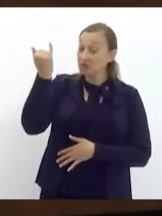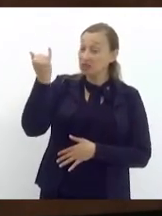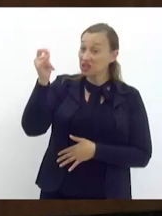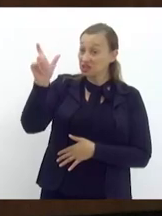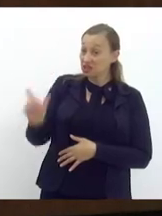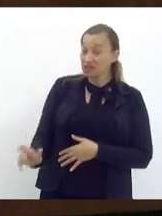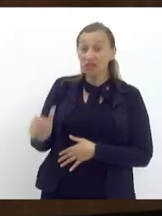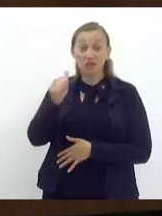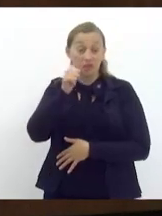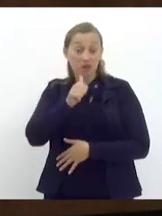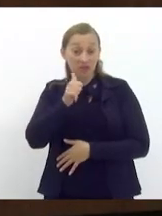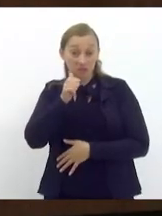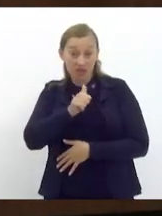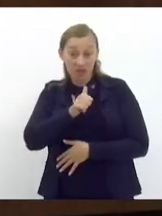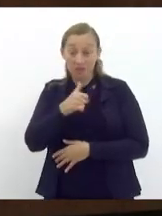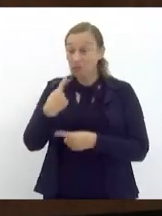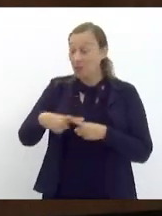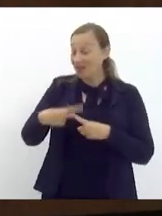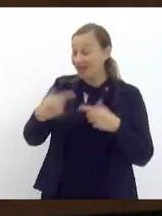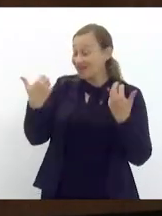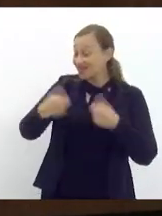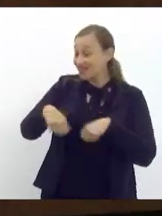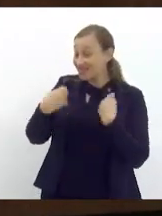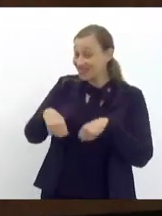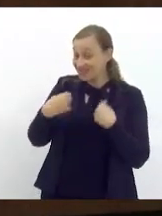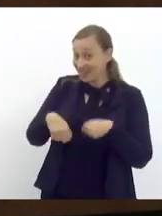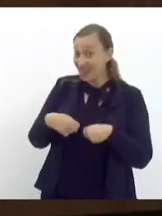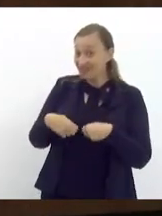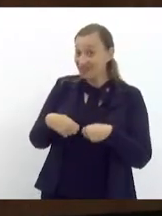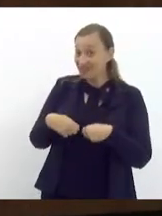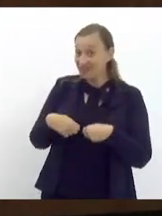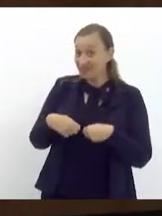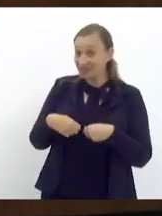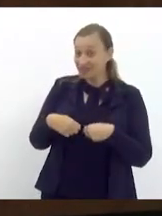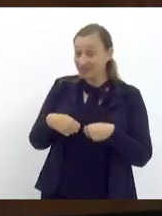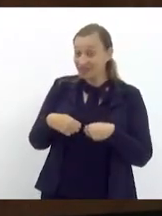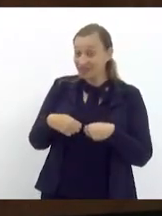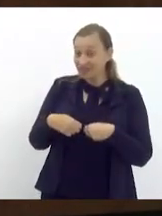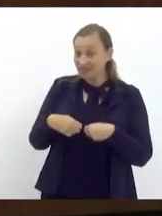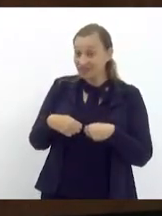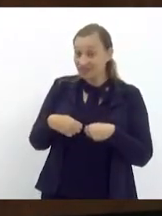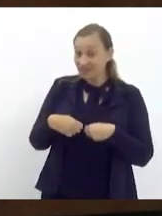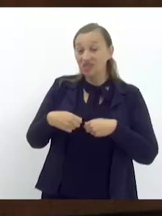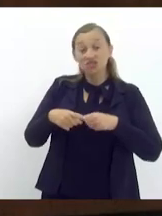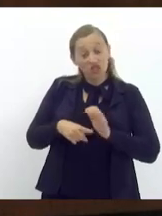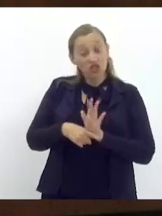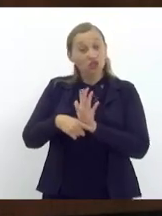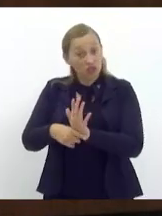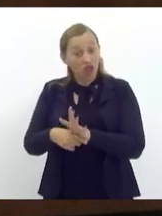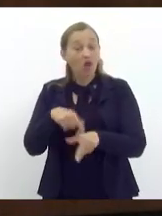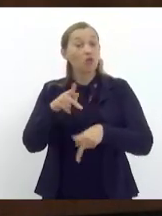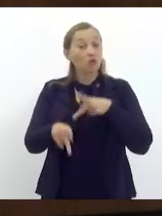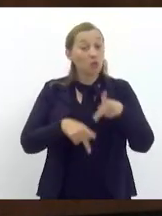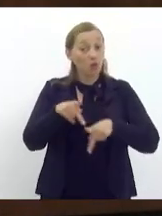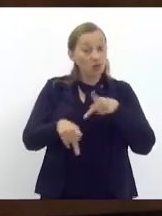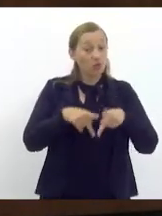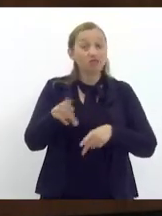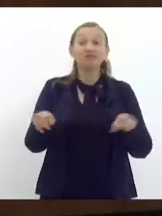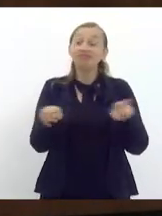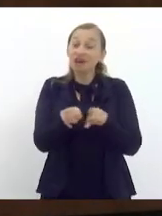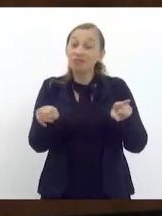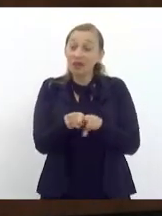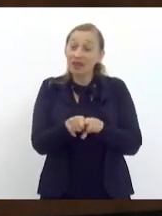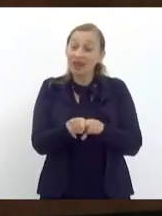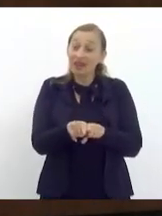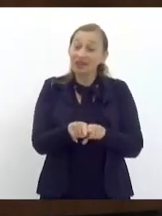ela necessitava de dar prestação à comunidade e também porque